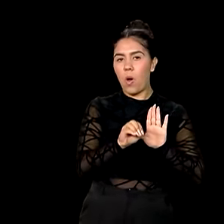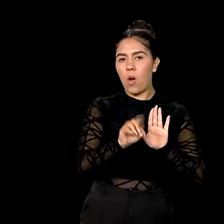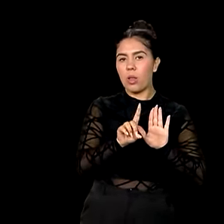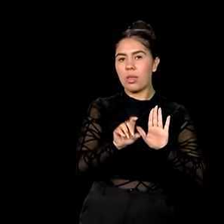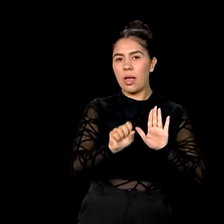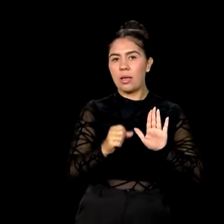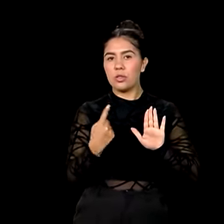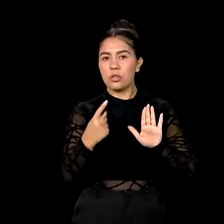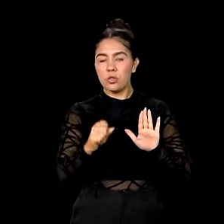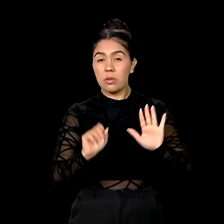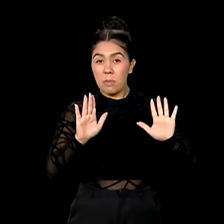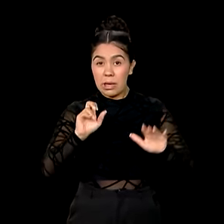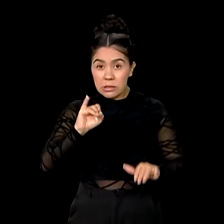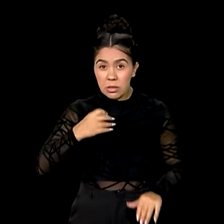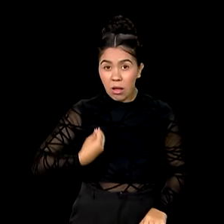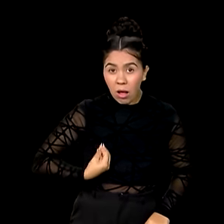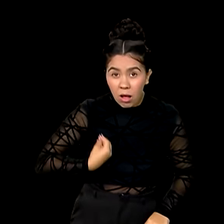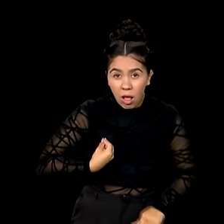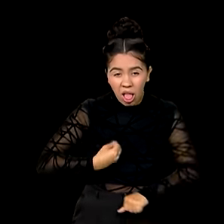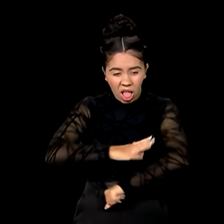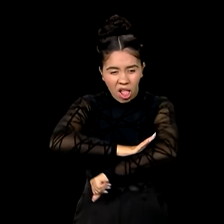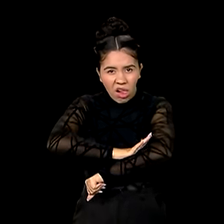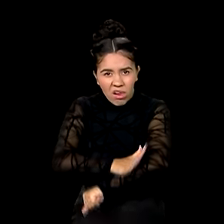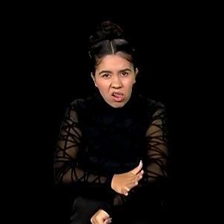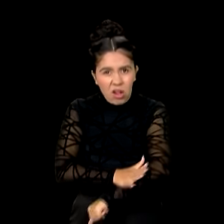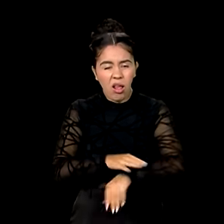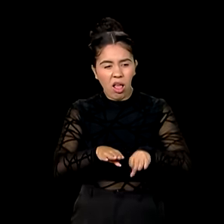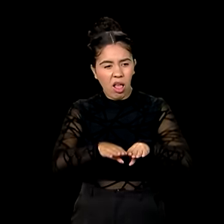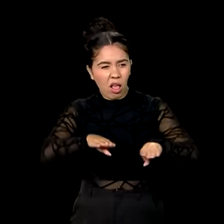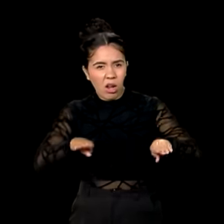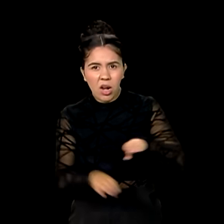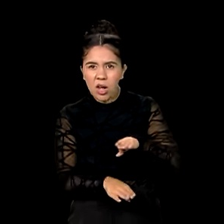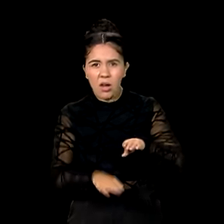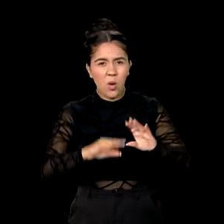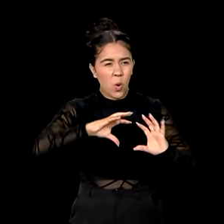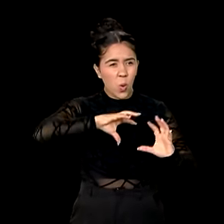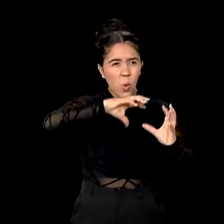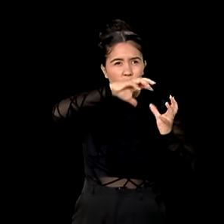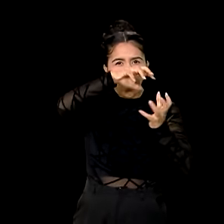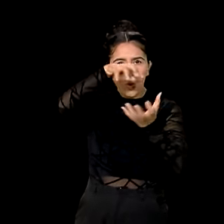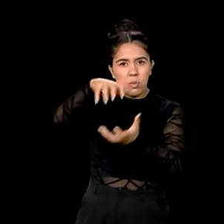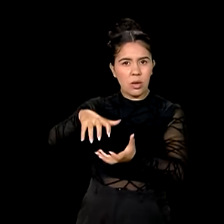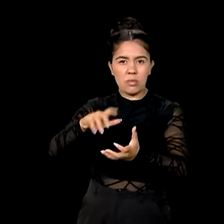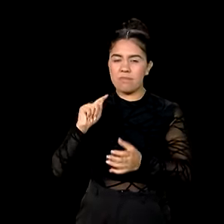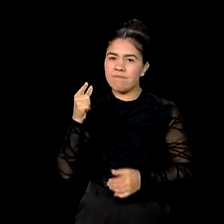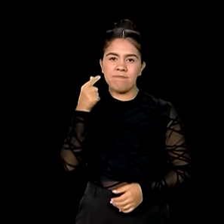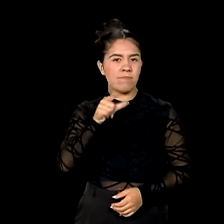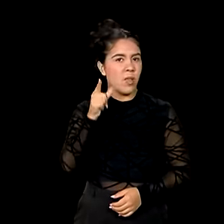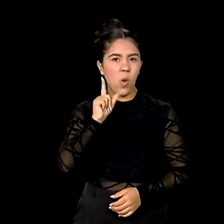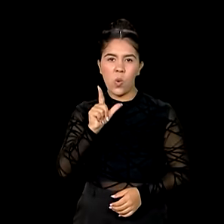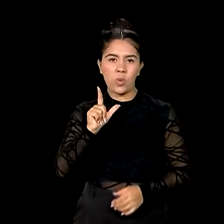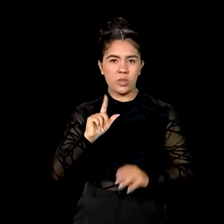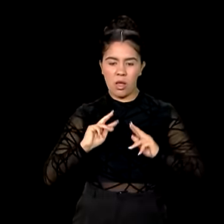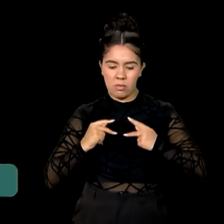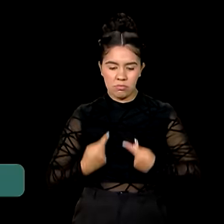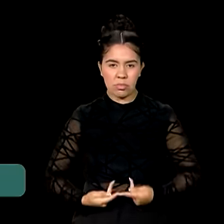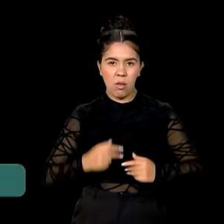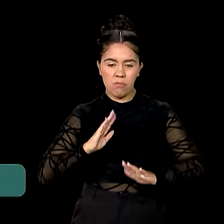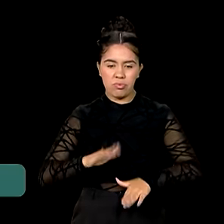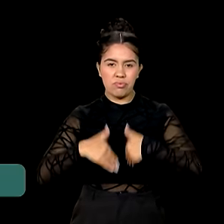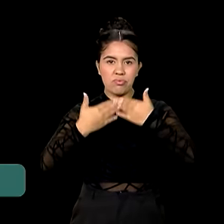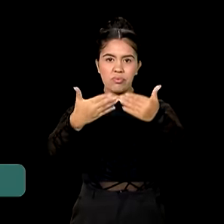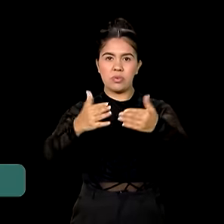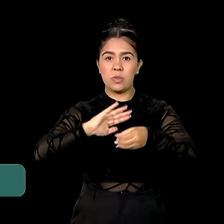houver racismo ou qualquer tipo de desigualdade em qualquer parte do mundo, a humanidade não alcançará o patamar do desenvolvimento